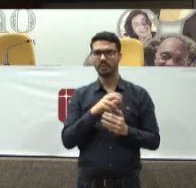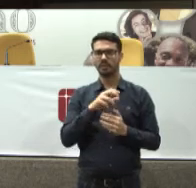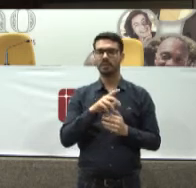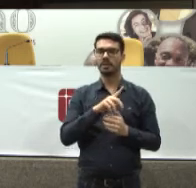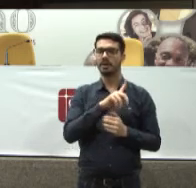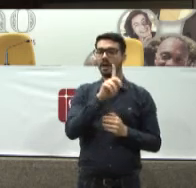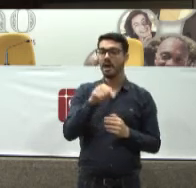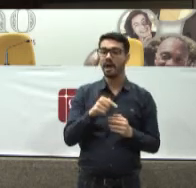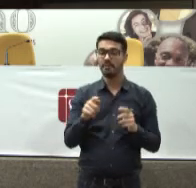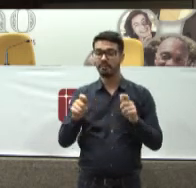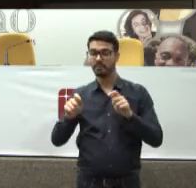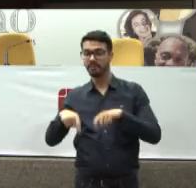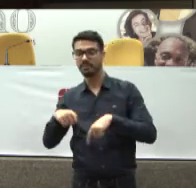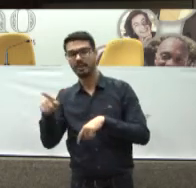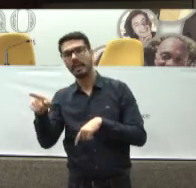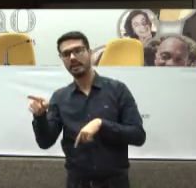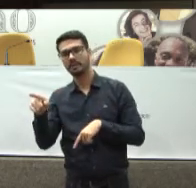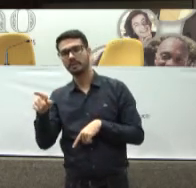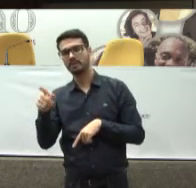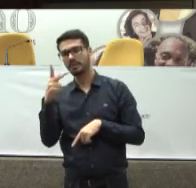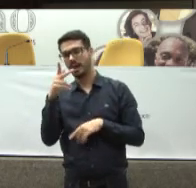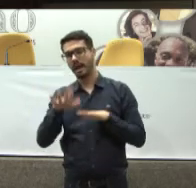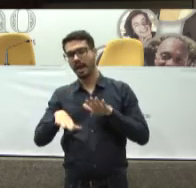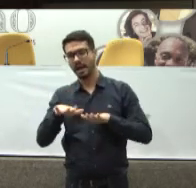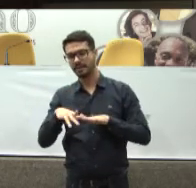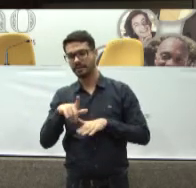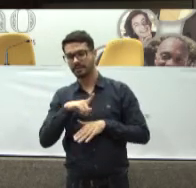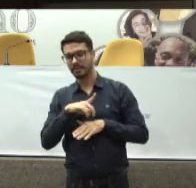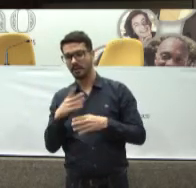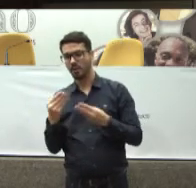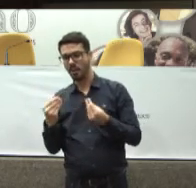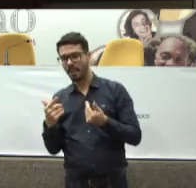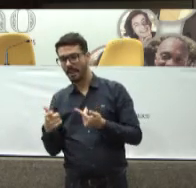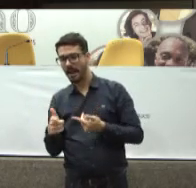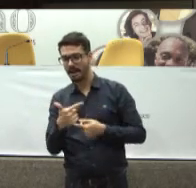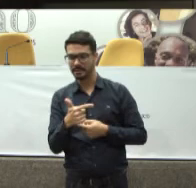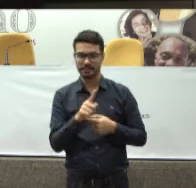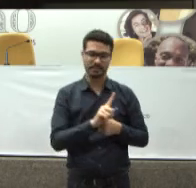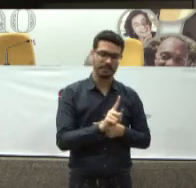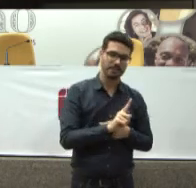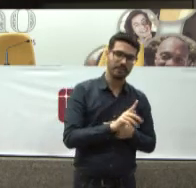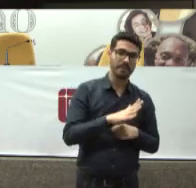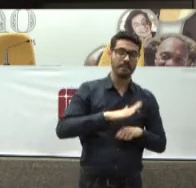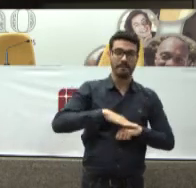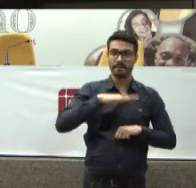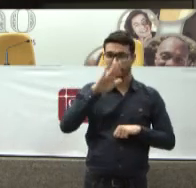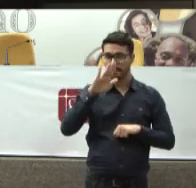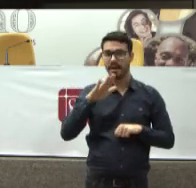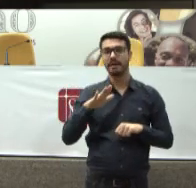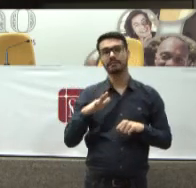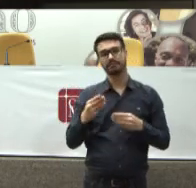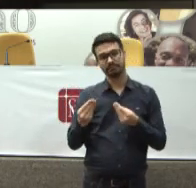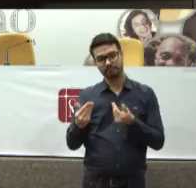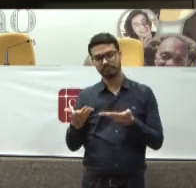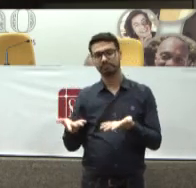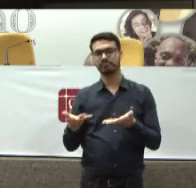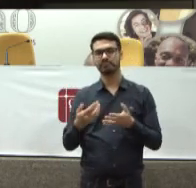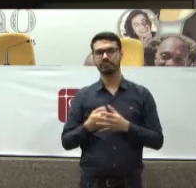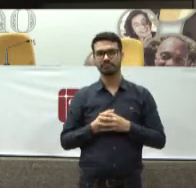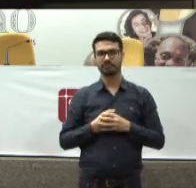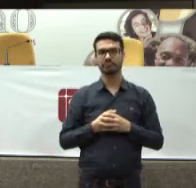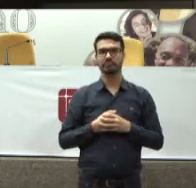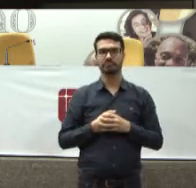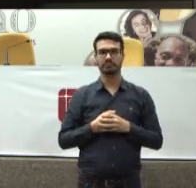SUS É uma alternativa Que Às vezes tem mais qualidade Às vezes não Mas sempre é mais celere Pelo menos é a experiência Que nós temos